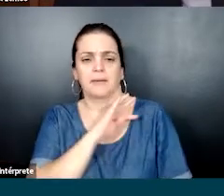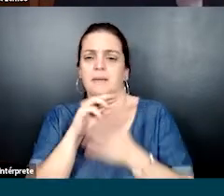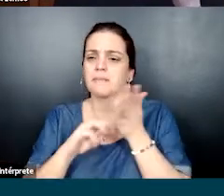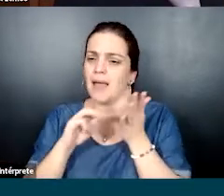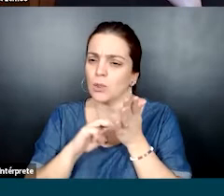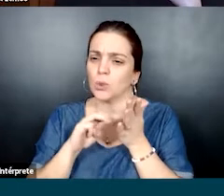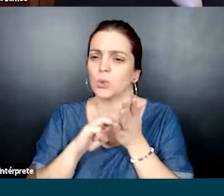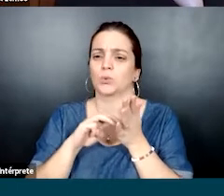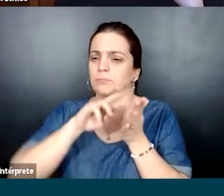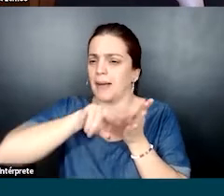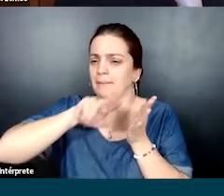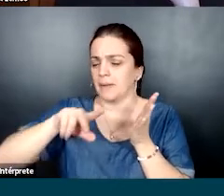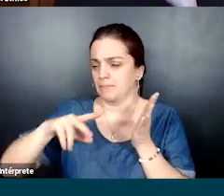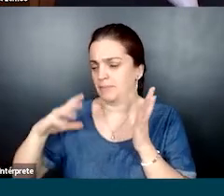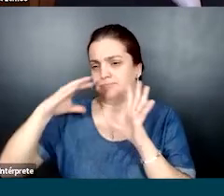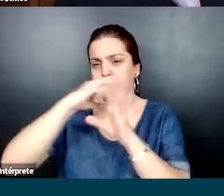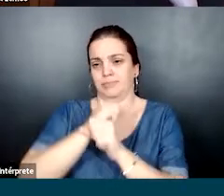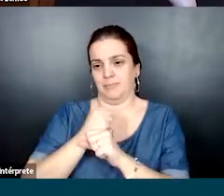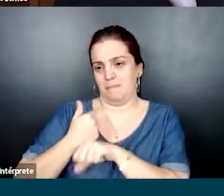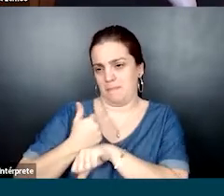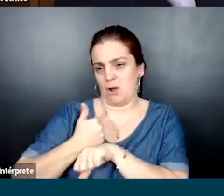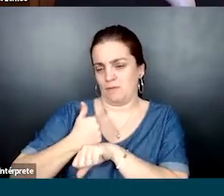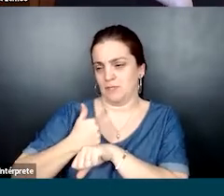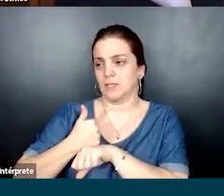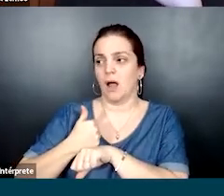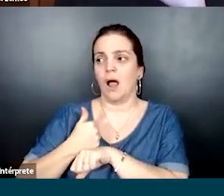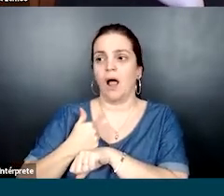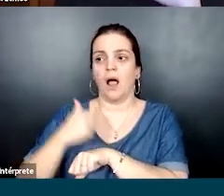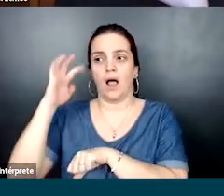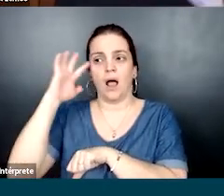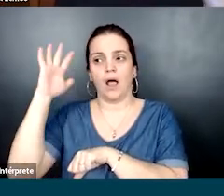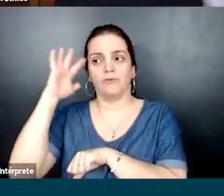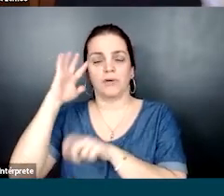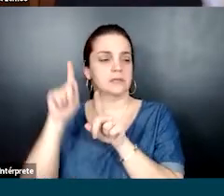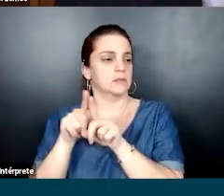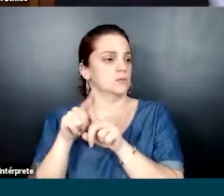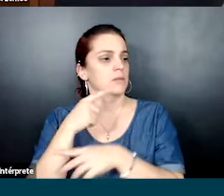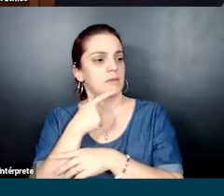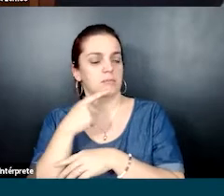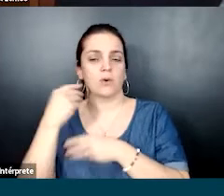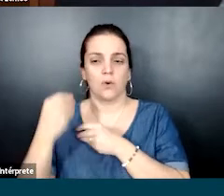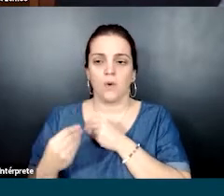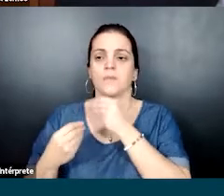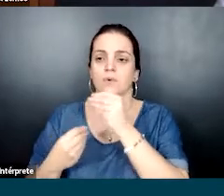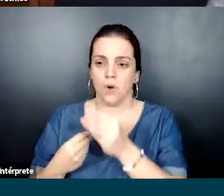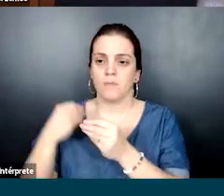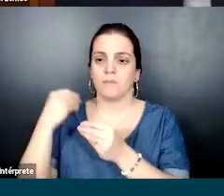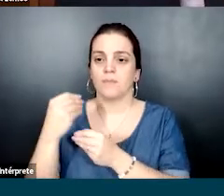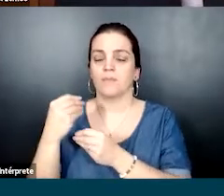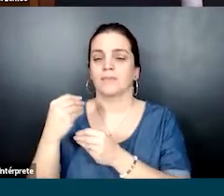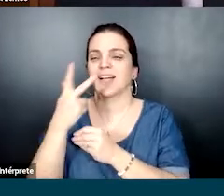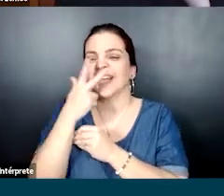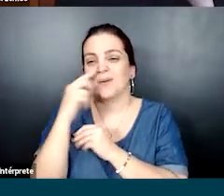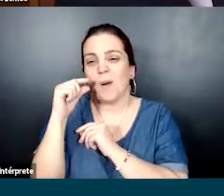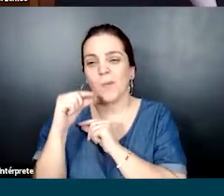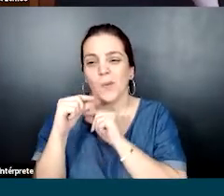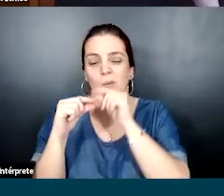com as nossas técnicas, enfim, que a gente vai aprendendo ao longo da carreira, é importante para a gente não ter a nossa capacidade de reflexão no final das contas, né?